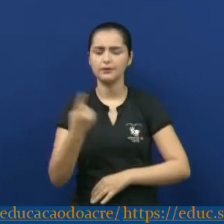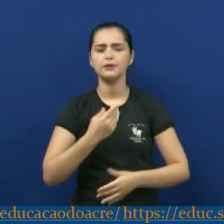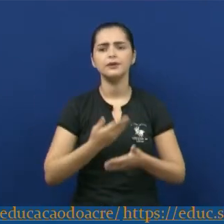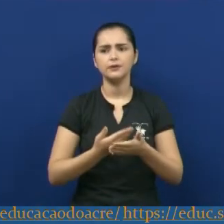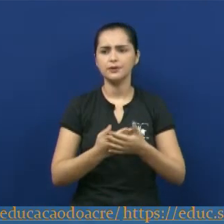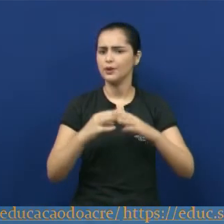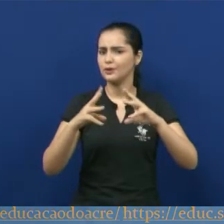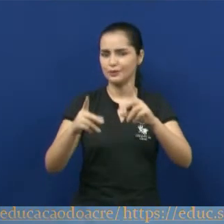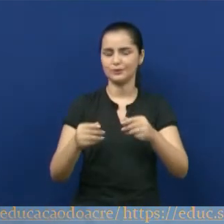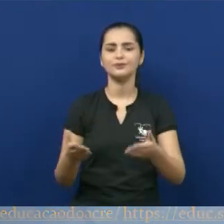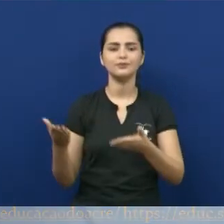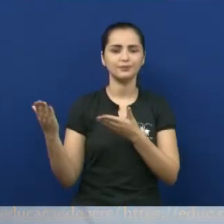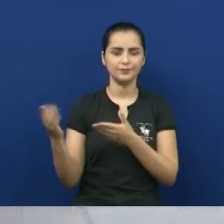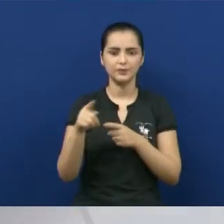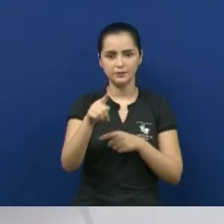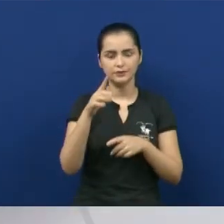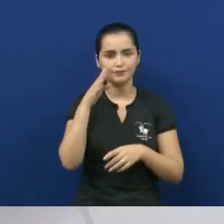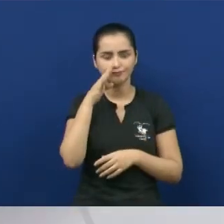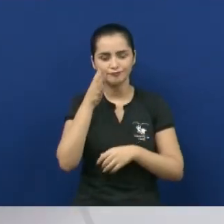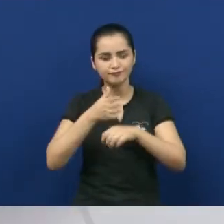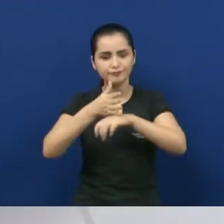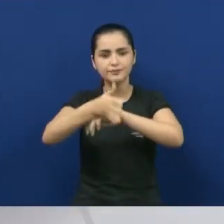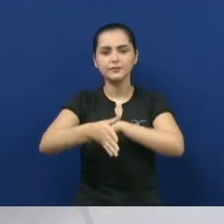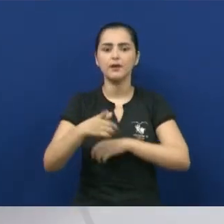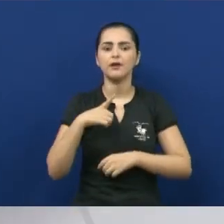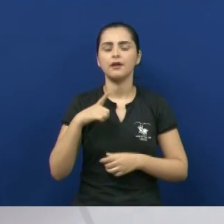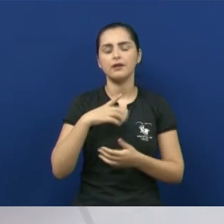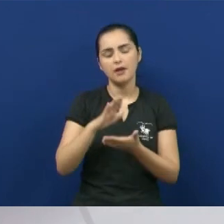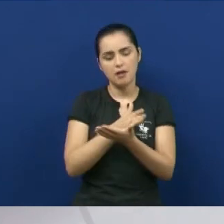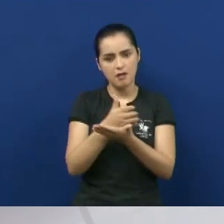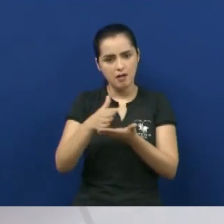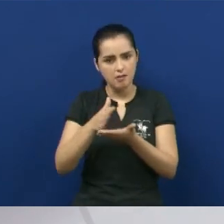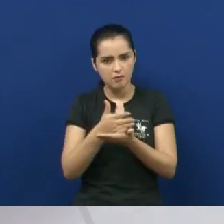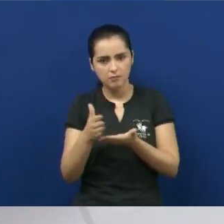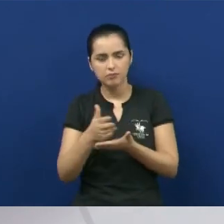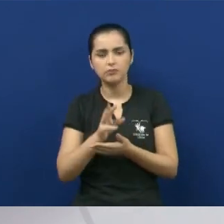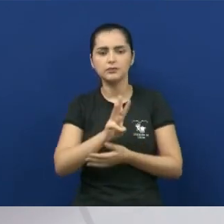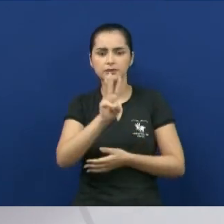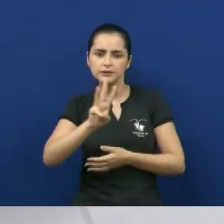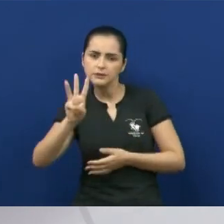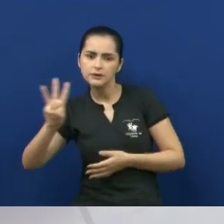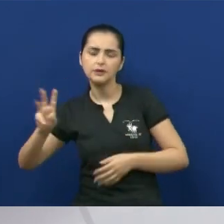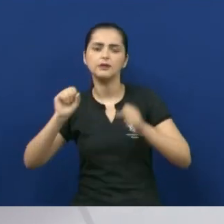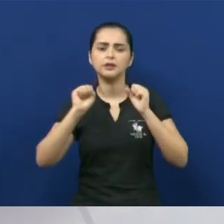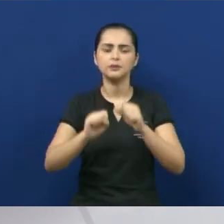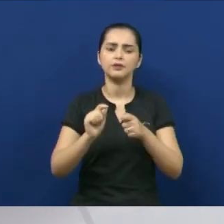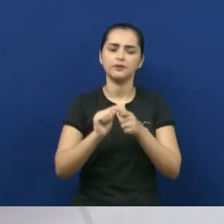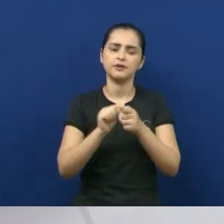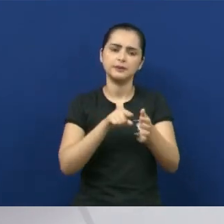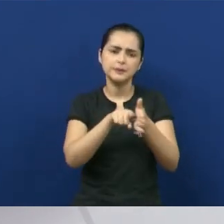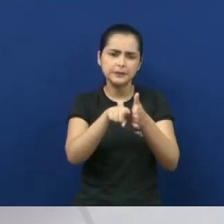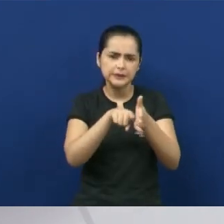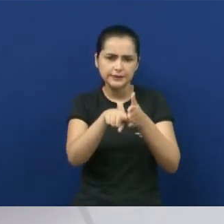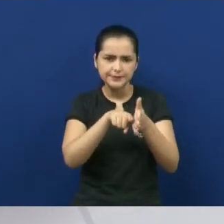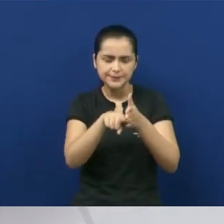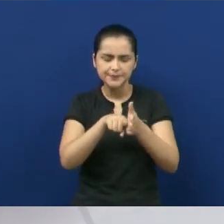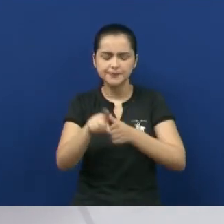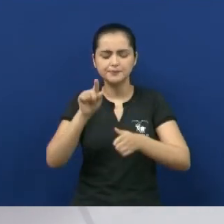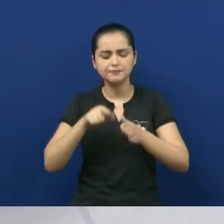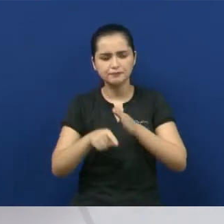Está tudo lá. Existem, eu coloquei algumas, alguns sites que vocês podem fazer pesquisa para